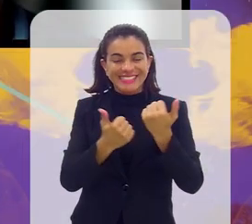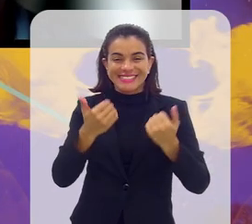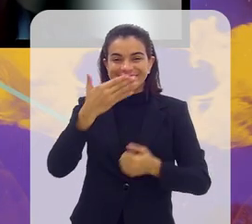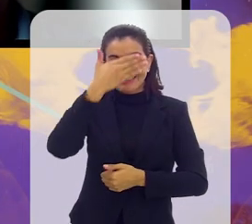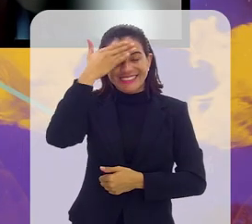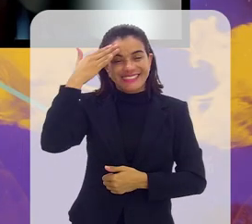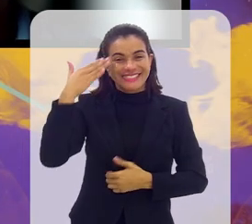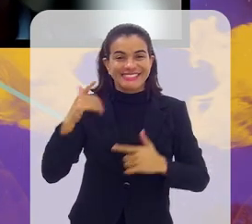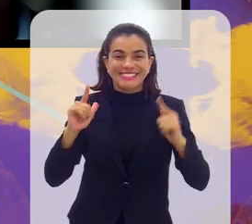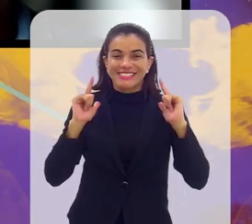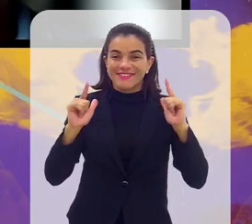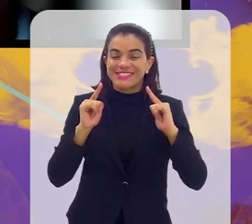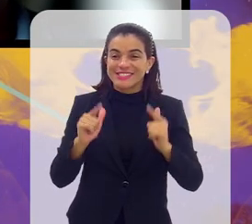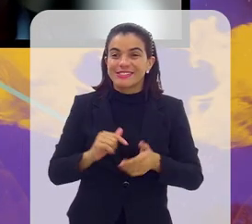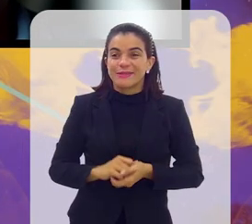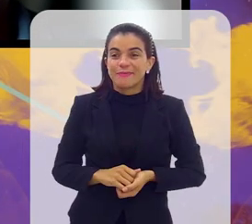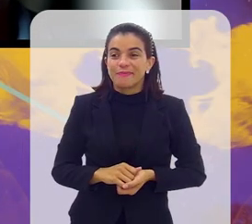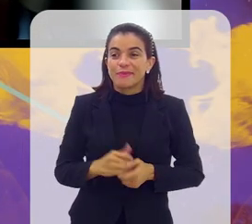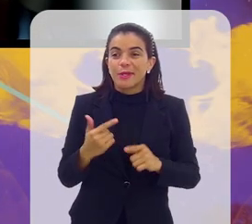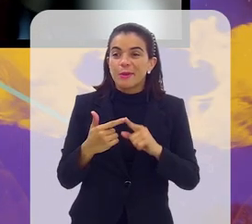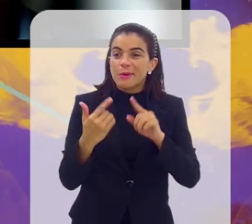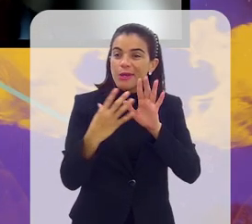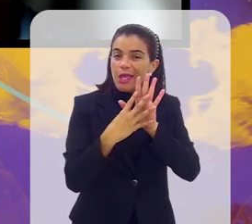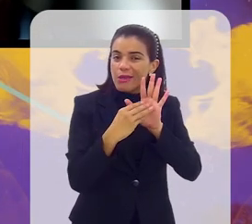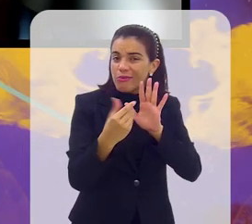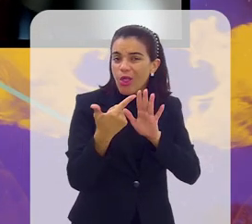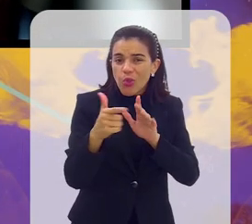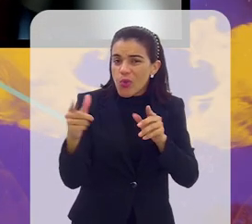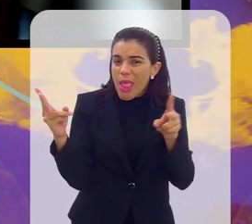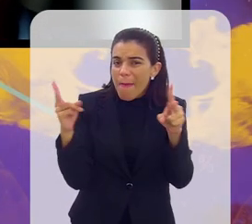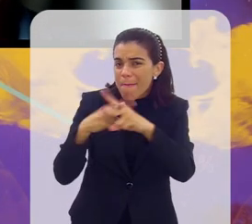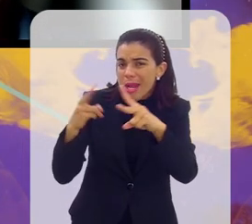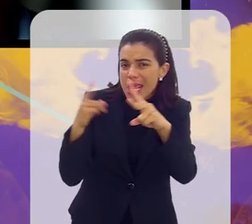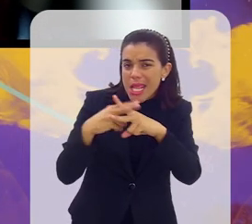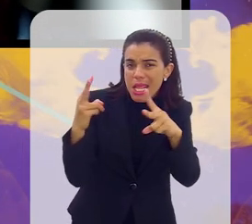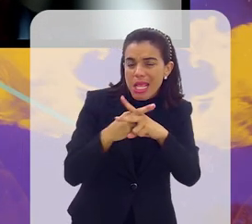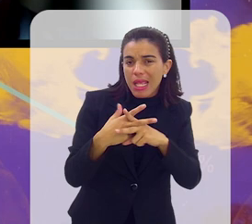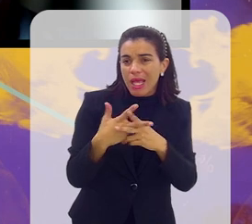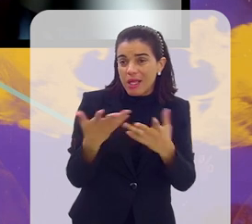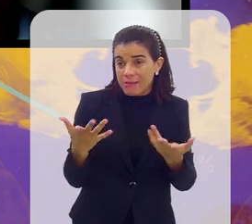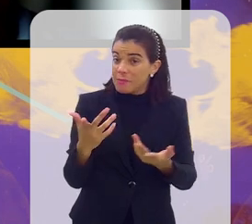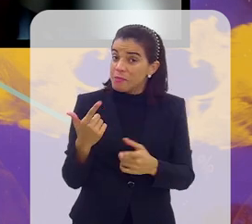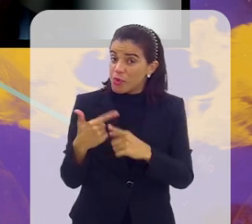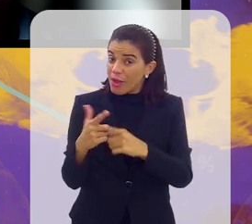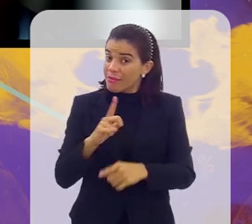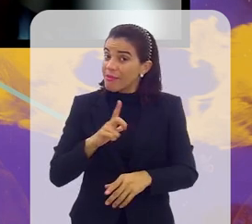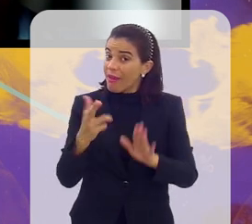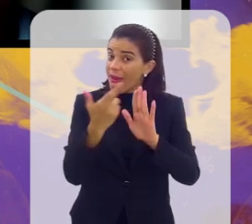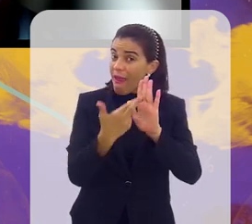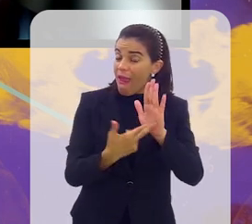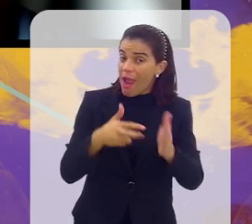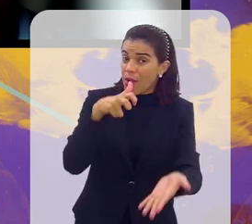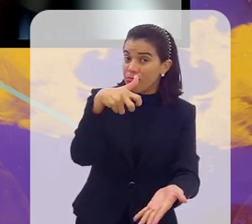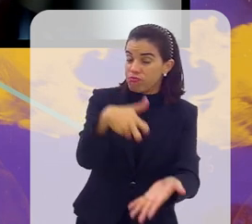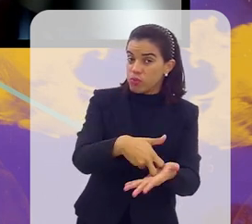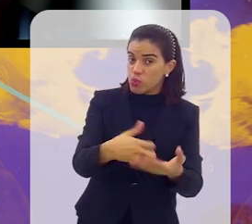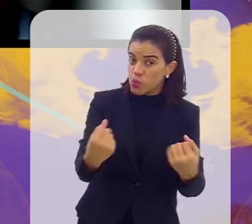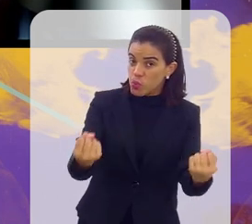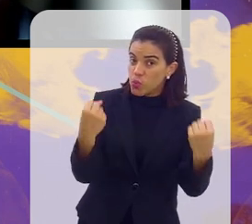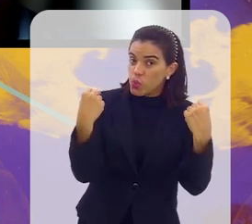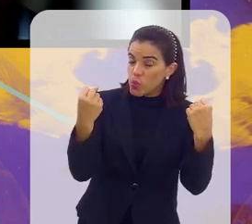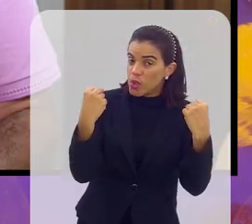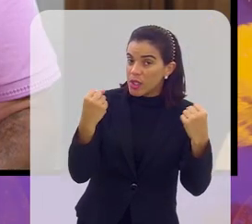O que eu digo para você é um exemplo, né? Porque não tem briga, não tem nada, tem a regra que pune, inclusive,